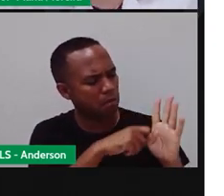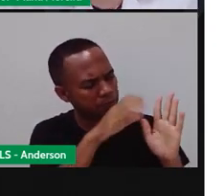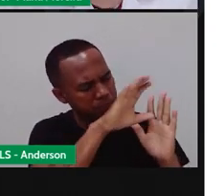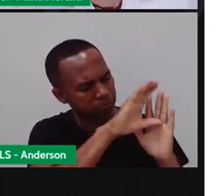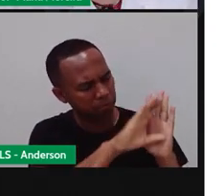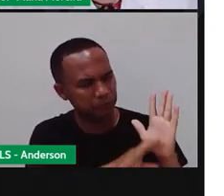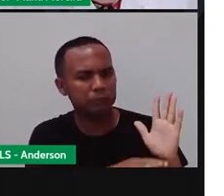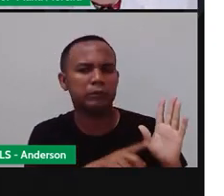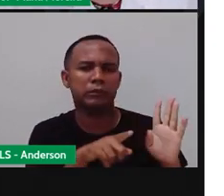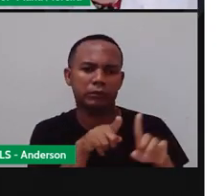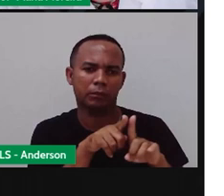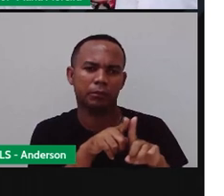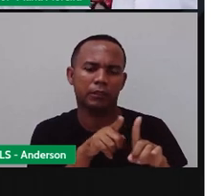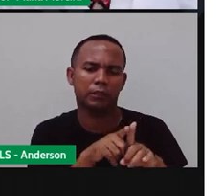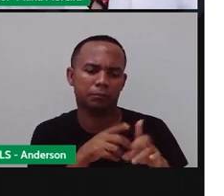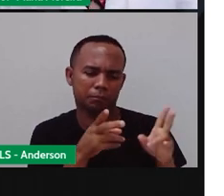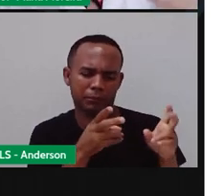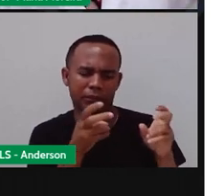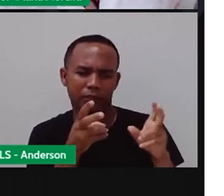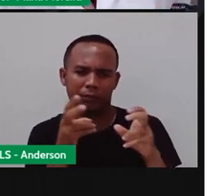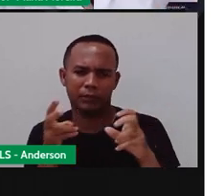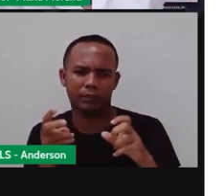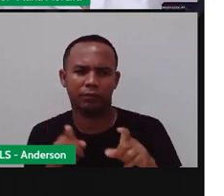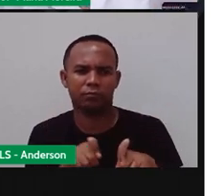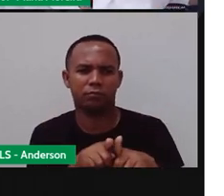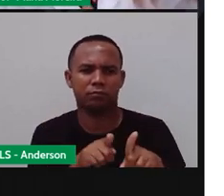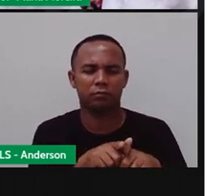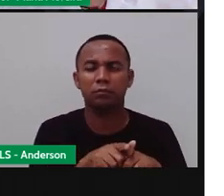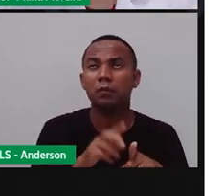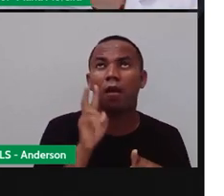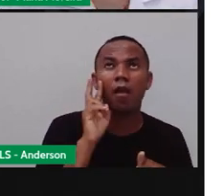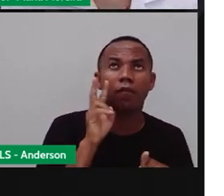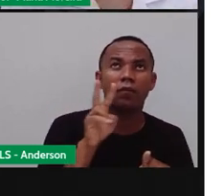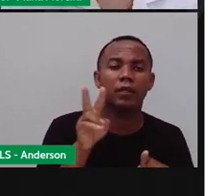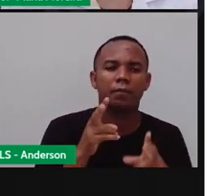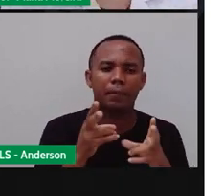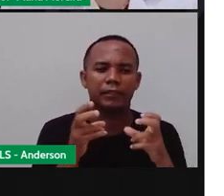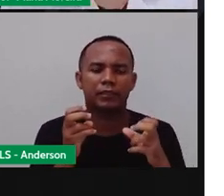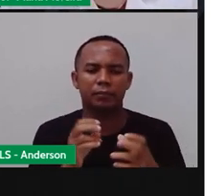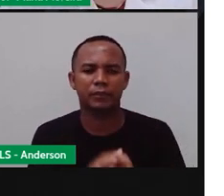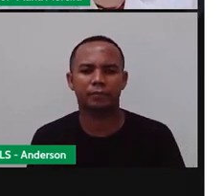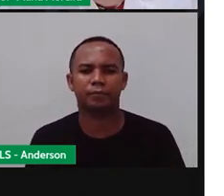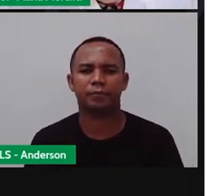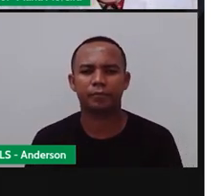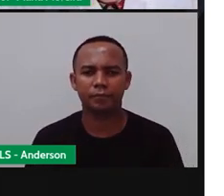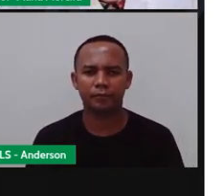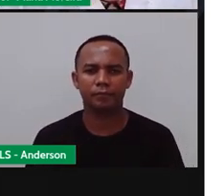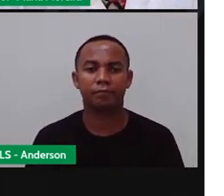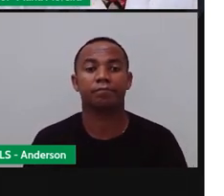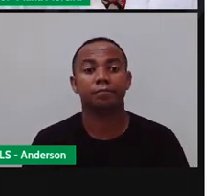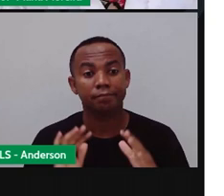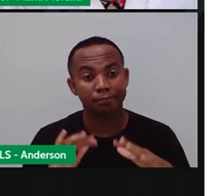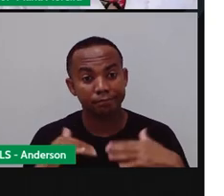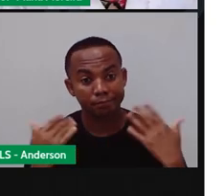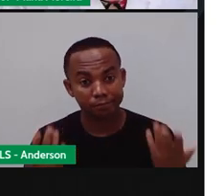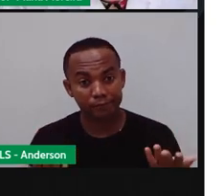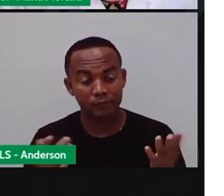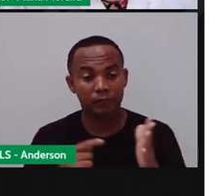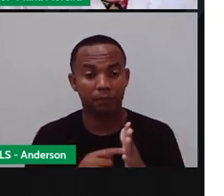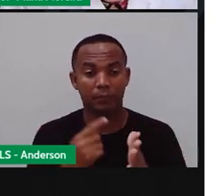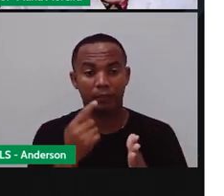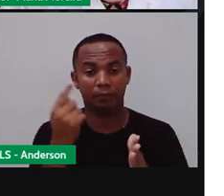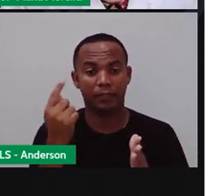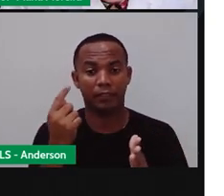aí. São observações, na verdade, que o homem faz aquilo que está lá no céu. Bom, a primeira